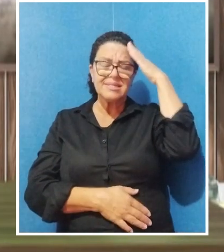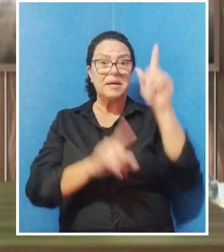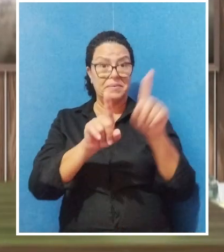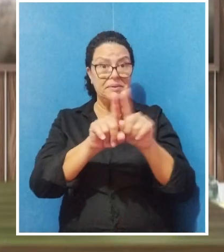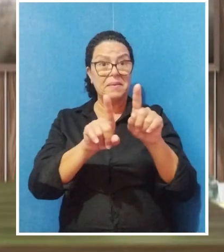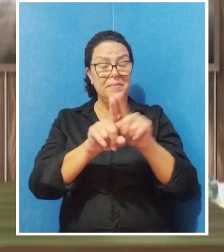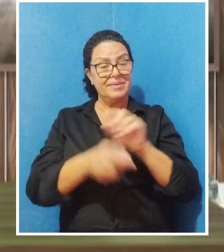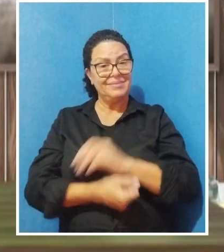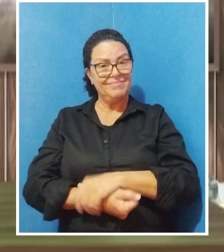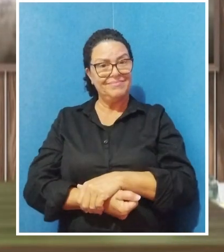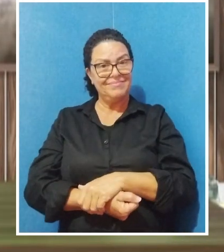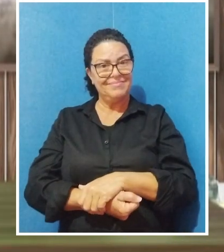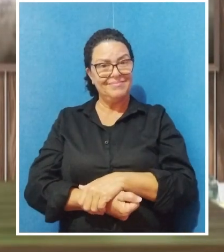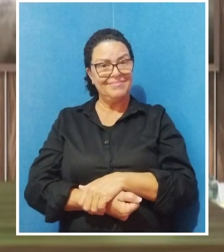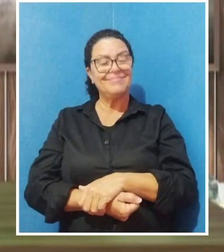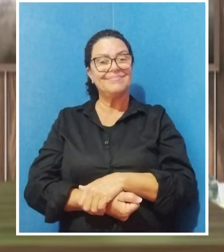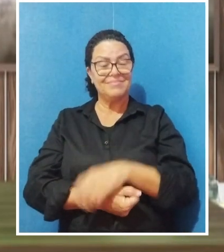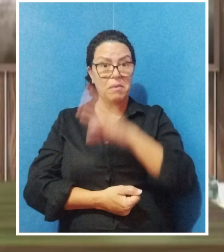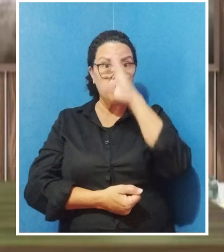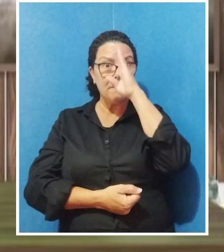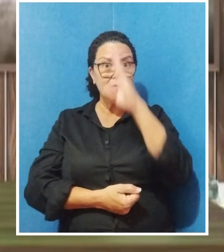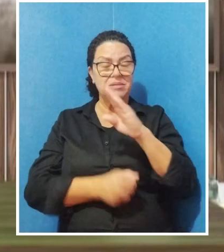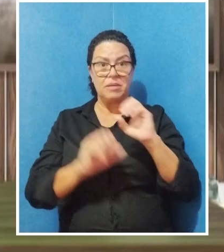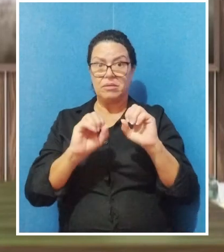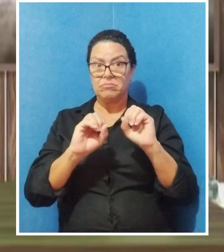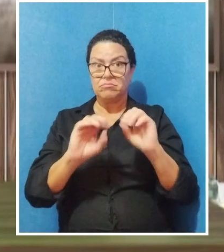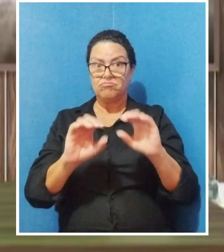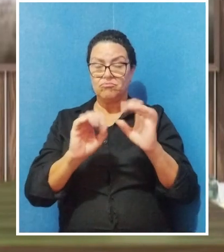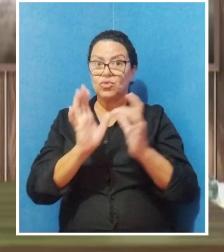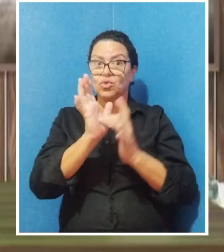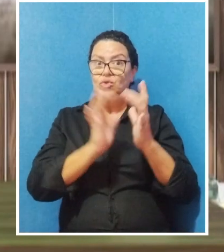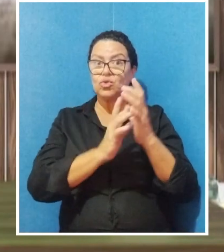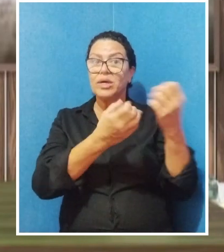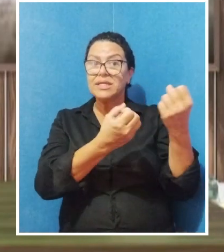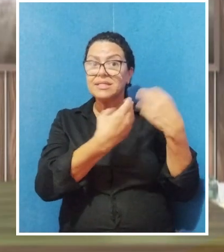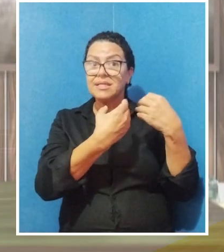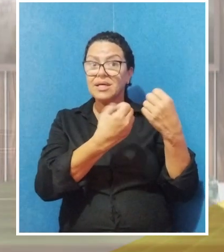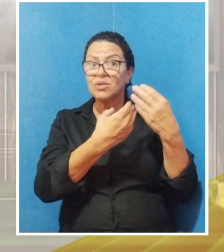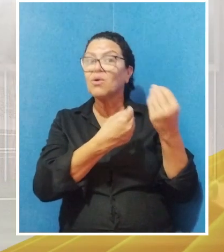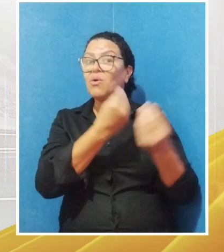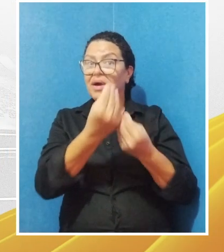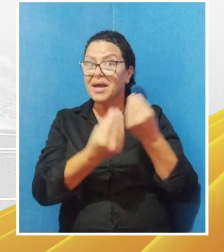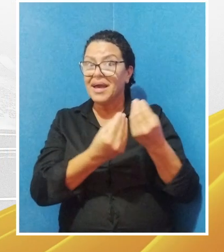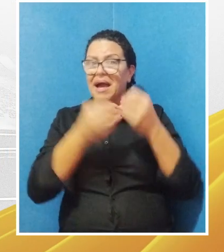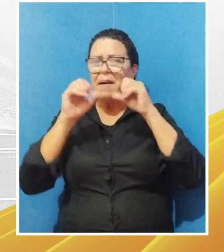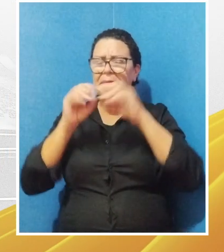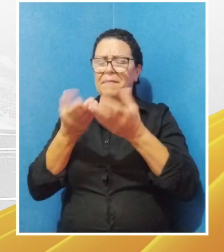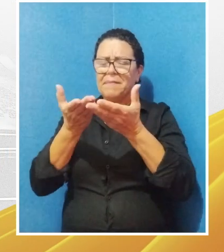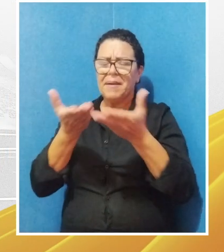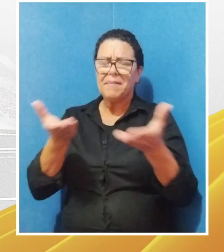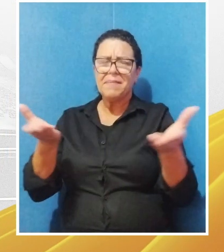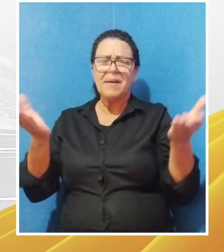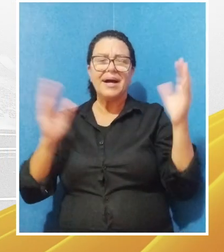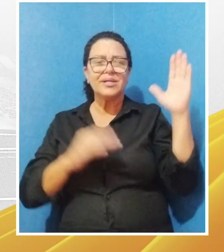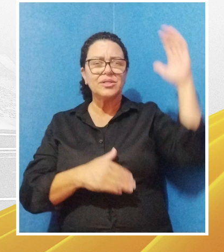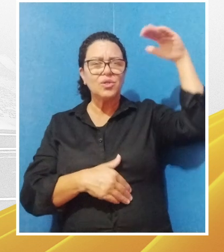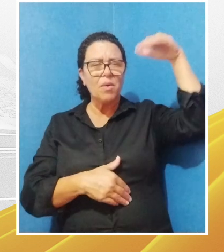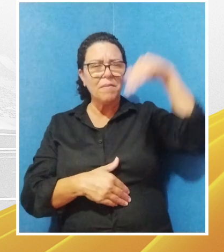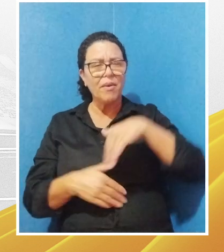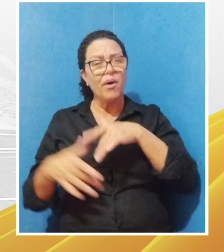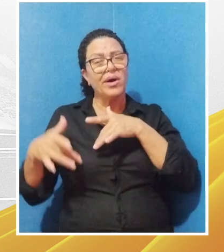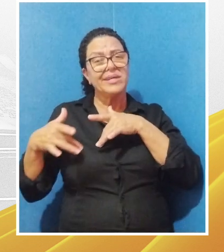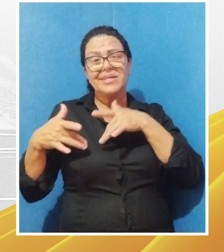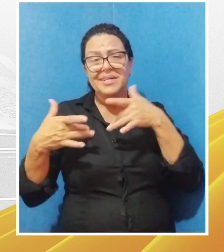irmãos e irmãs. O principal ensinamento que Cristo nos ensinou lá no monte é a humildade.